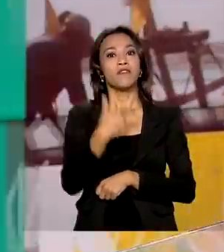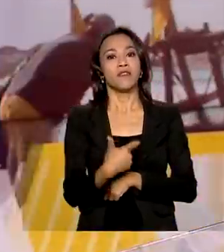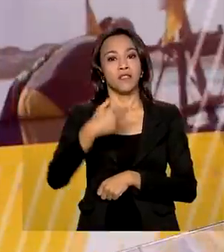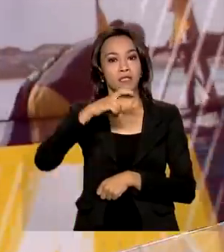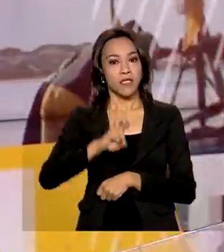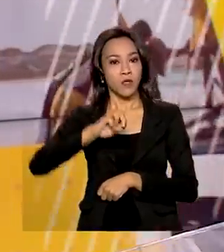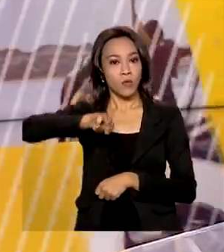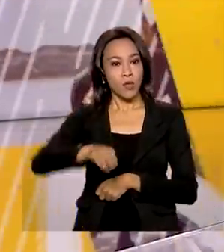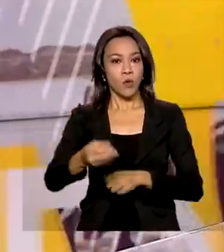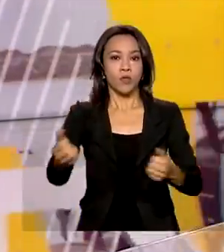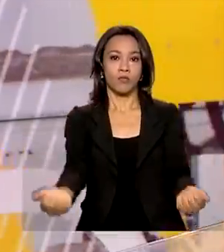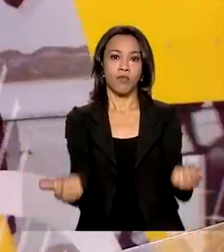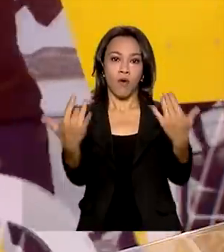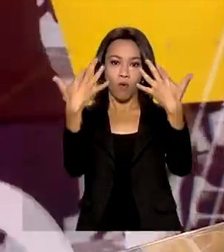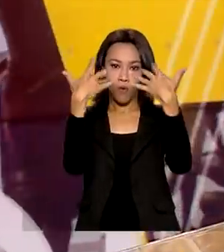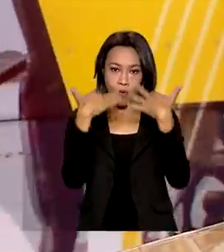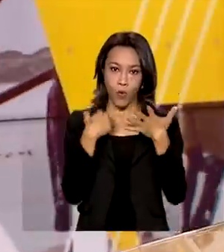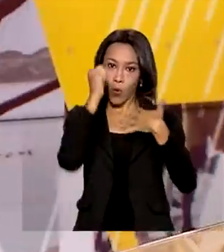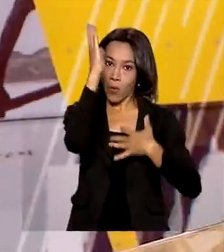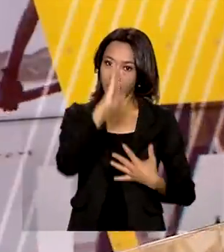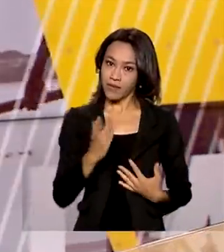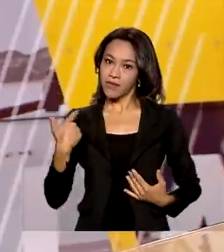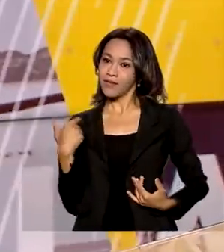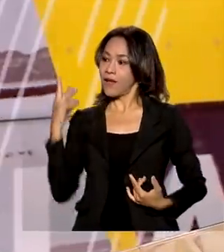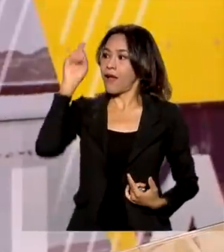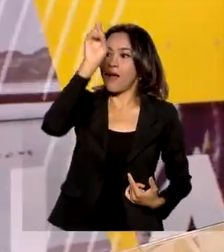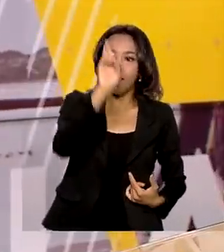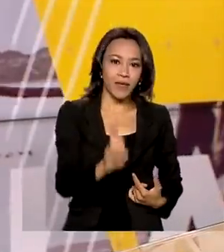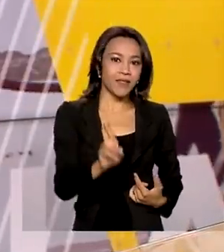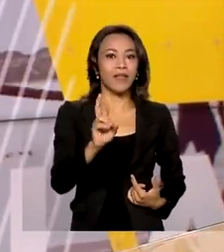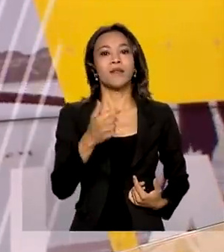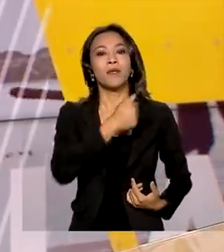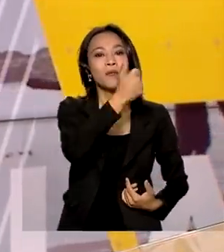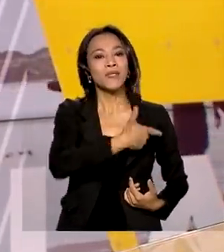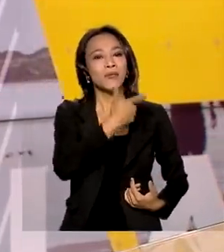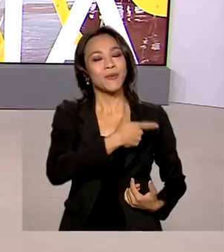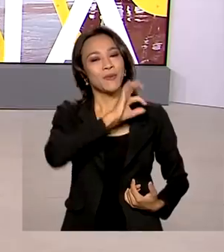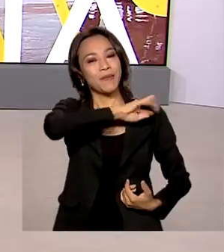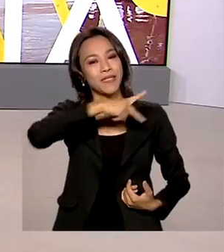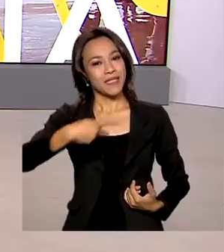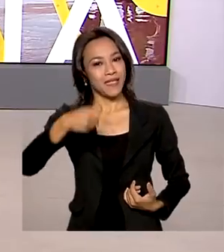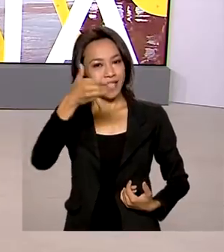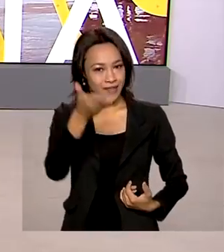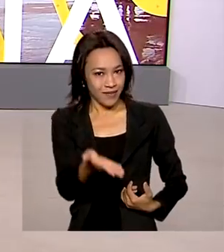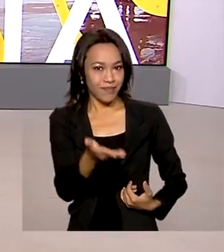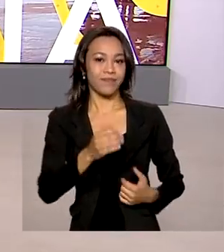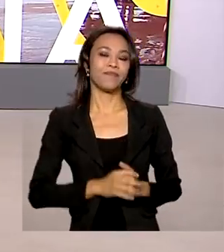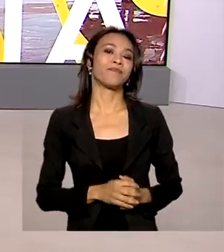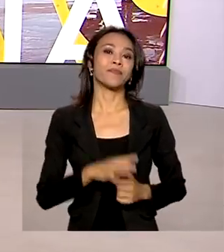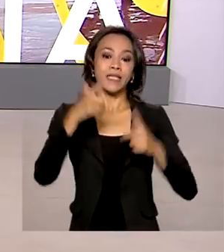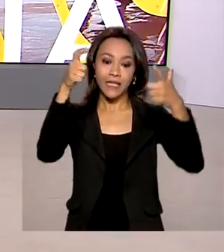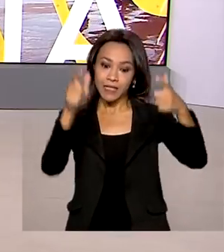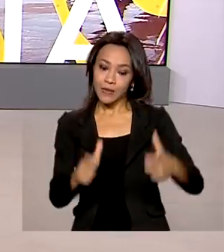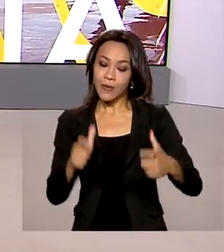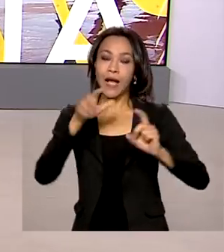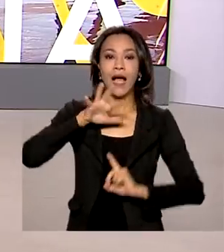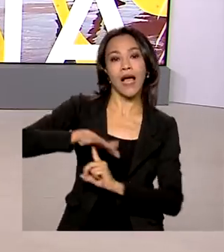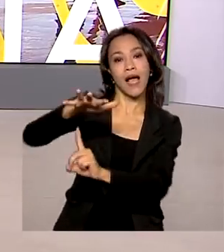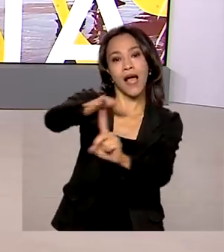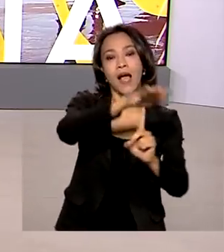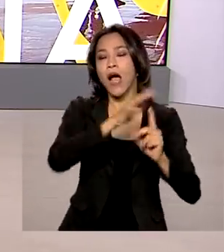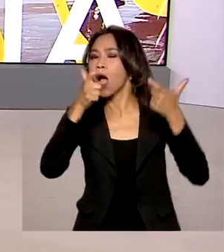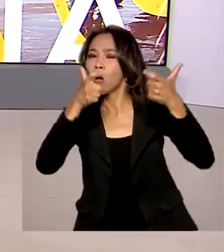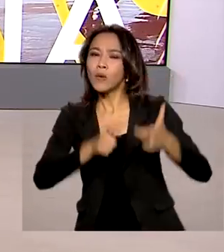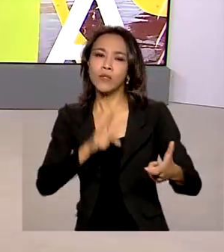Na abertura, o Brasil está sendo representado pelo vice-presidente Hamilton Mourão. E o pavilhão brasileiro na Expo Dubai vai